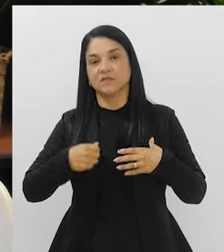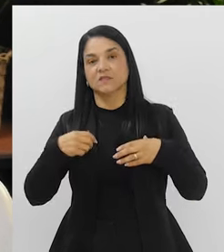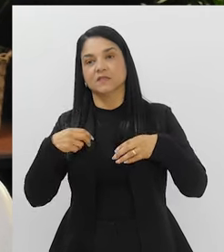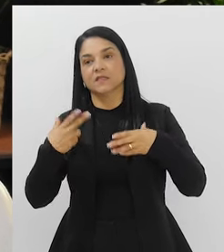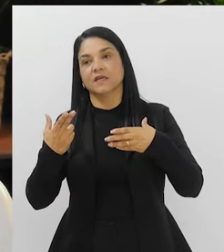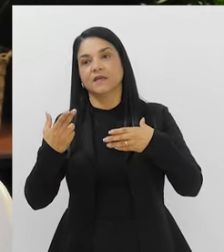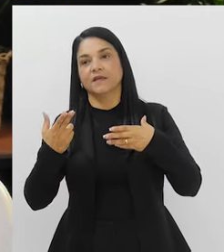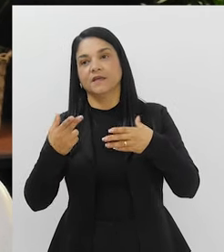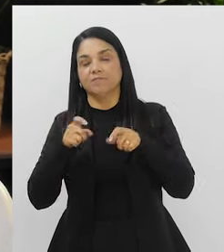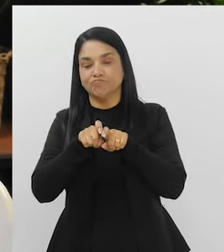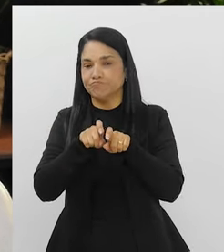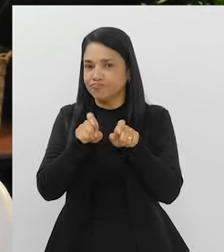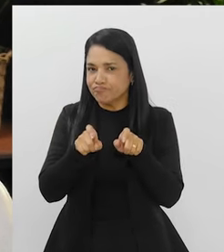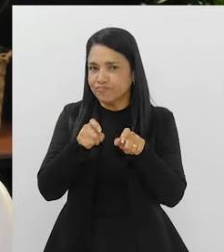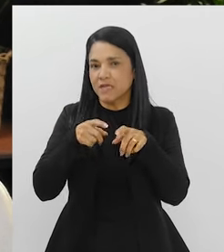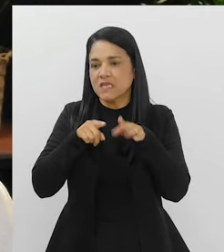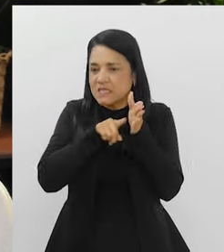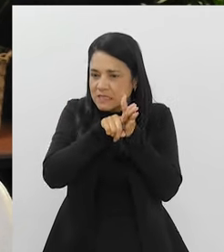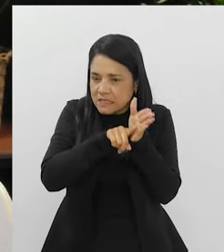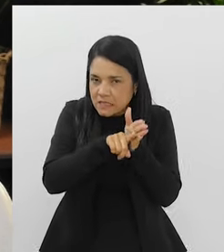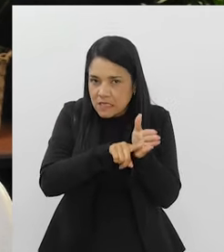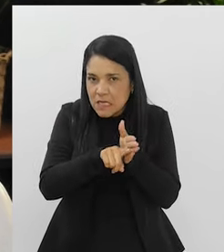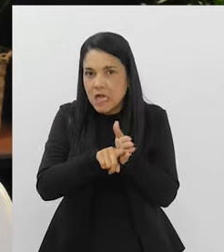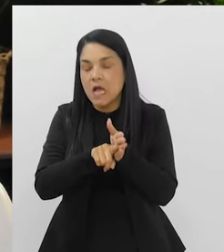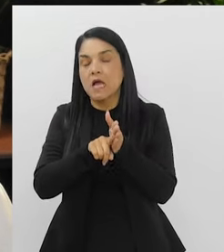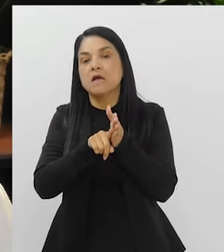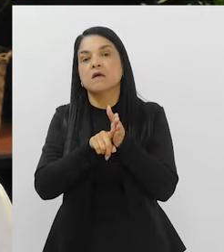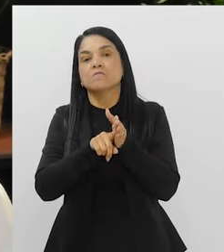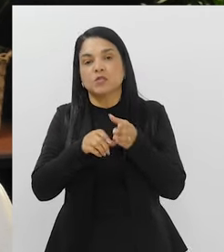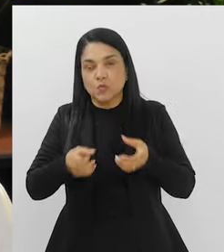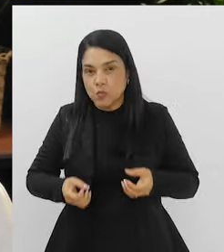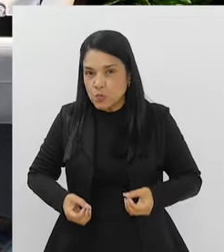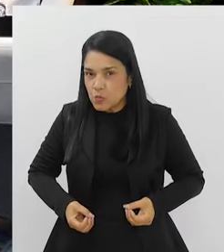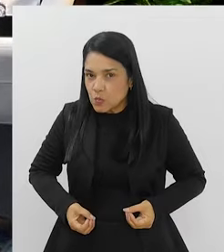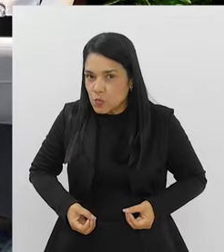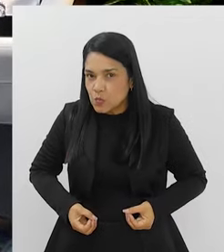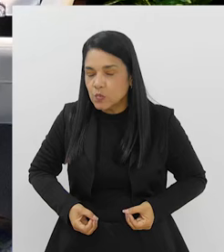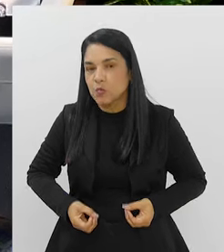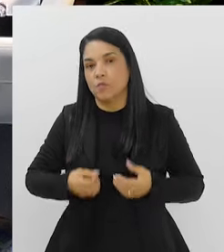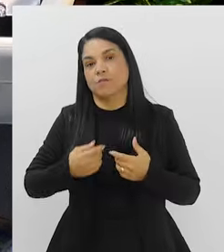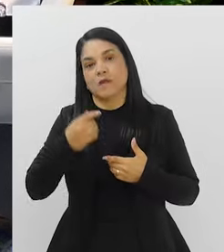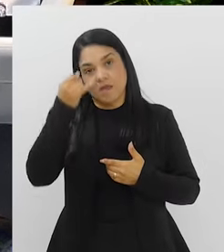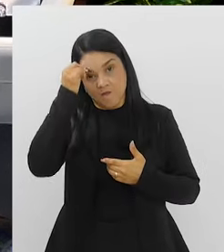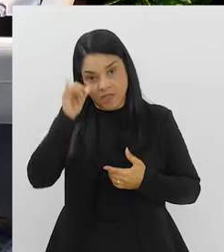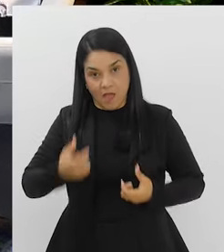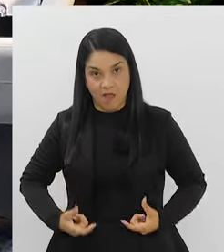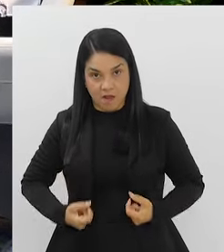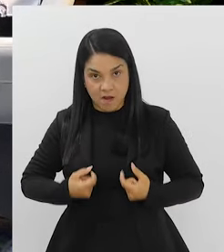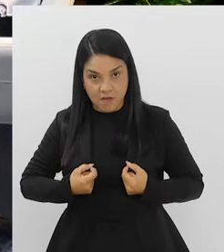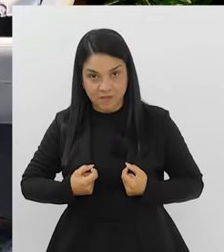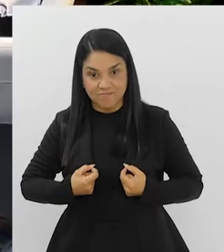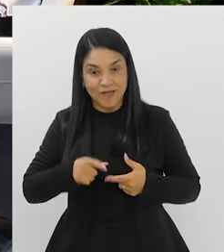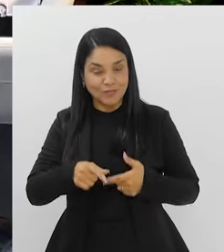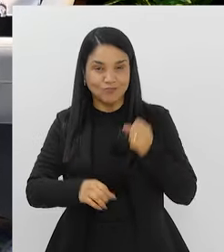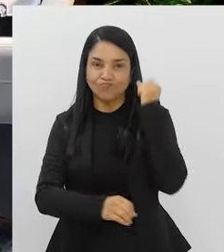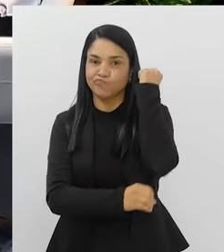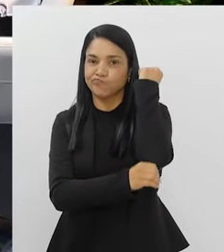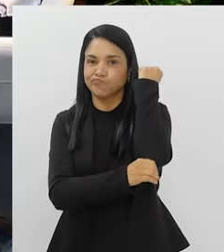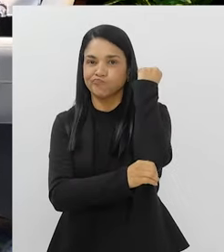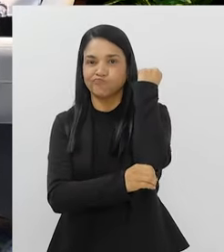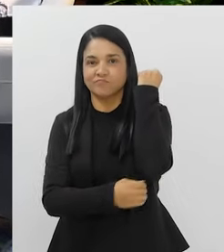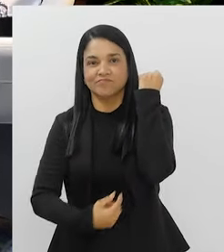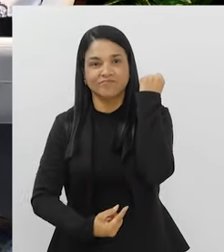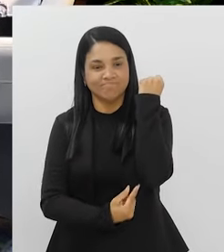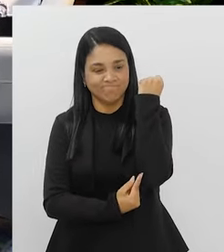anuais para ver se você tem alguma tendência, algum desenvolvimento de câncer no colo do útero. Mas o intestinal ninguém fala, né? Ninguém